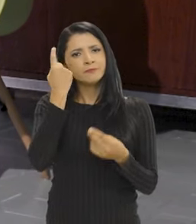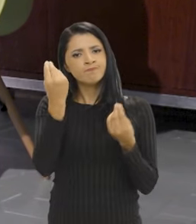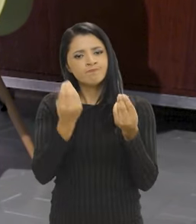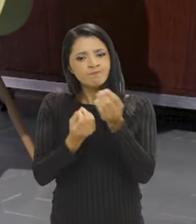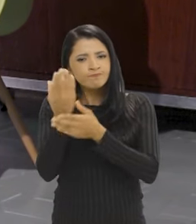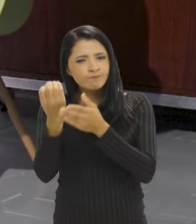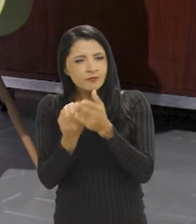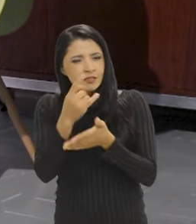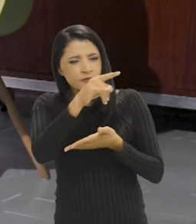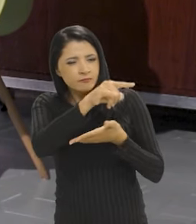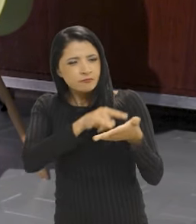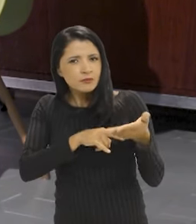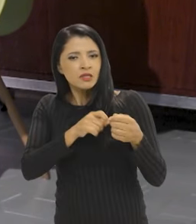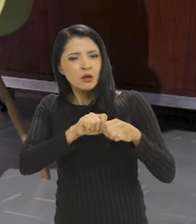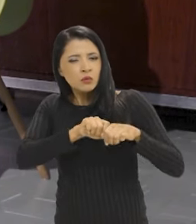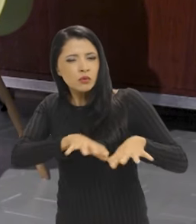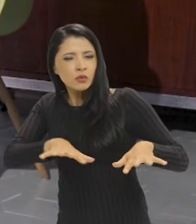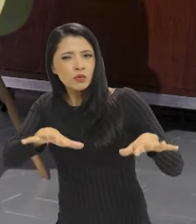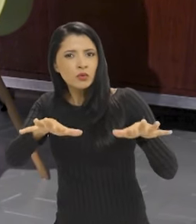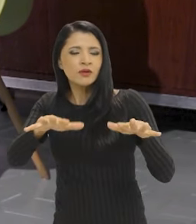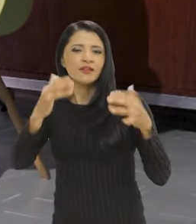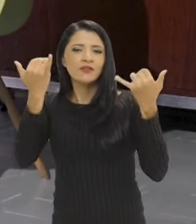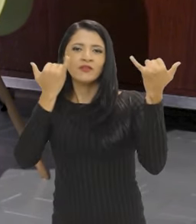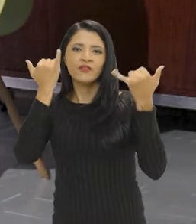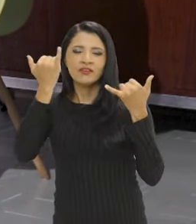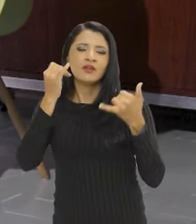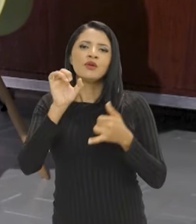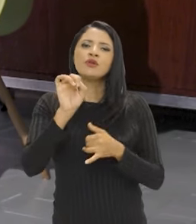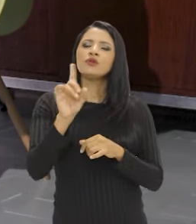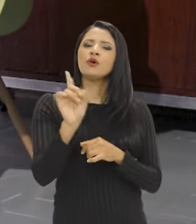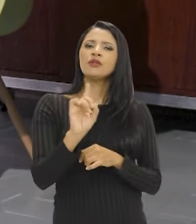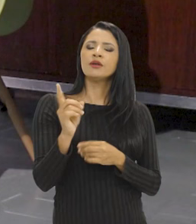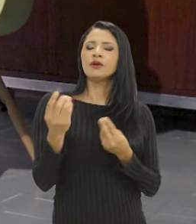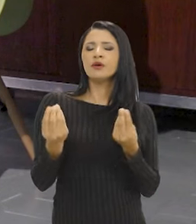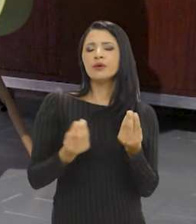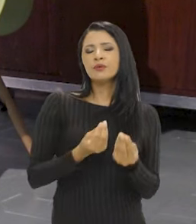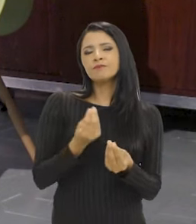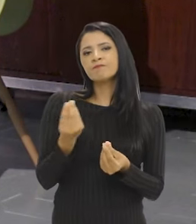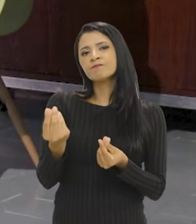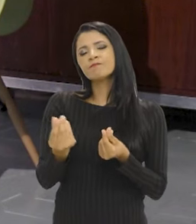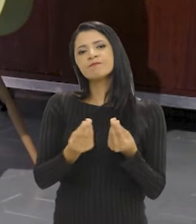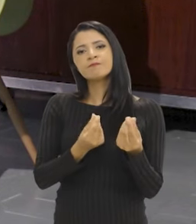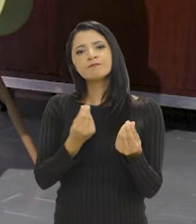processos de construção de acervo, de difusão do acervo, não só